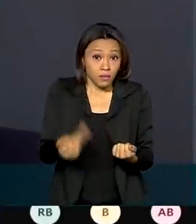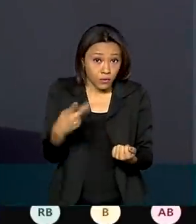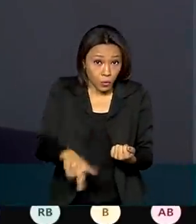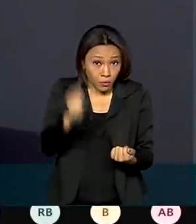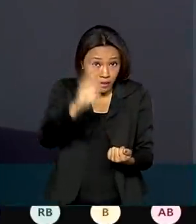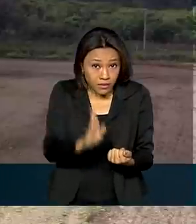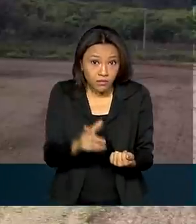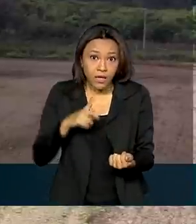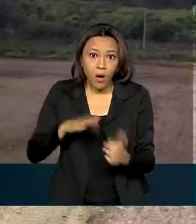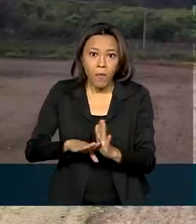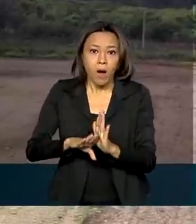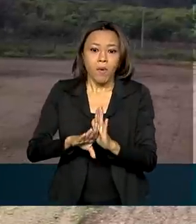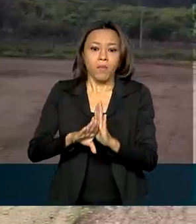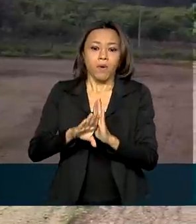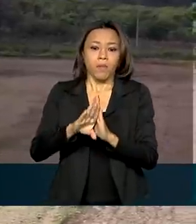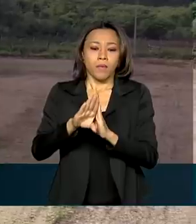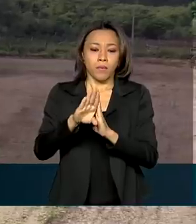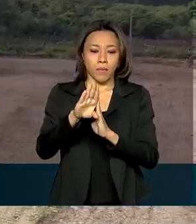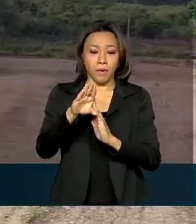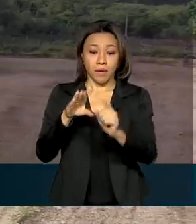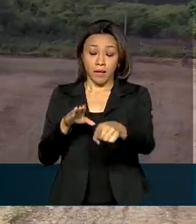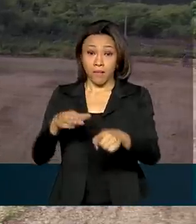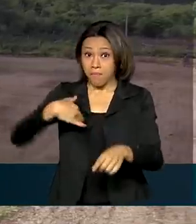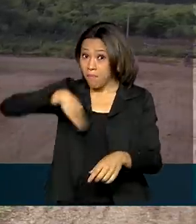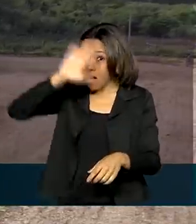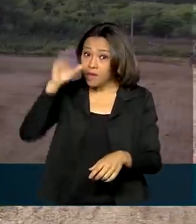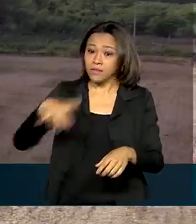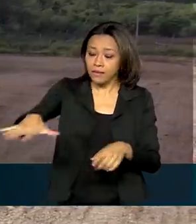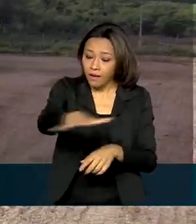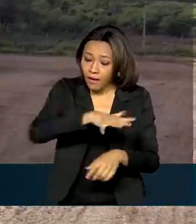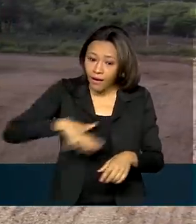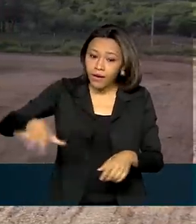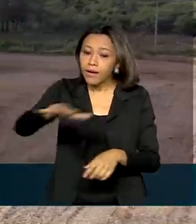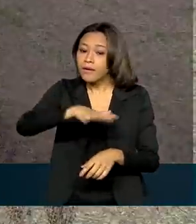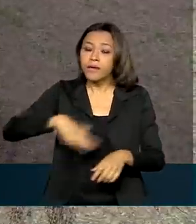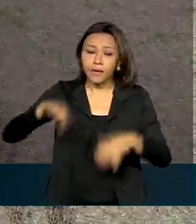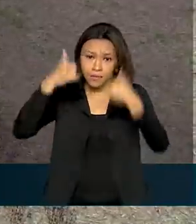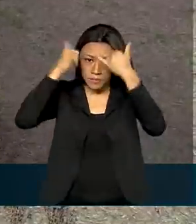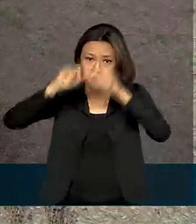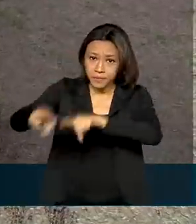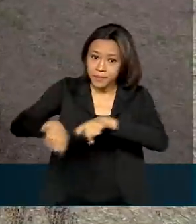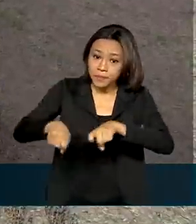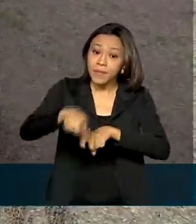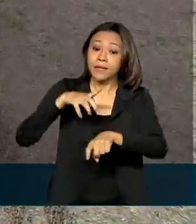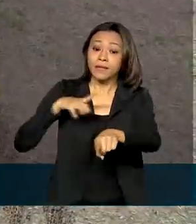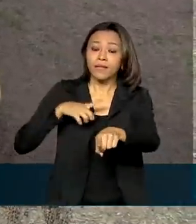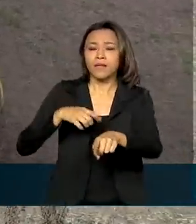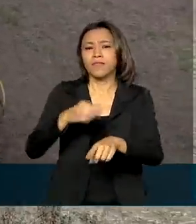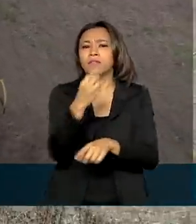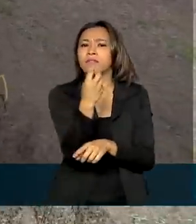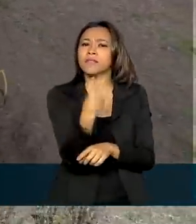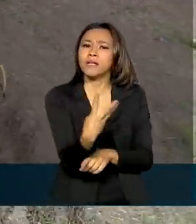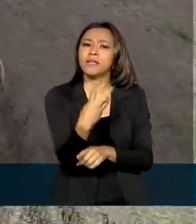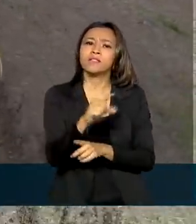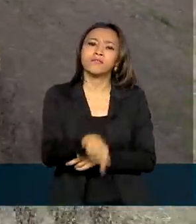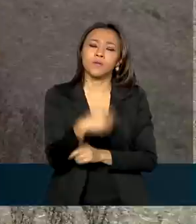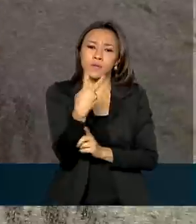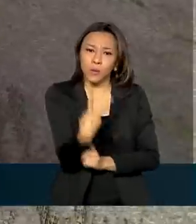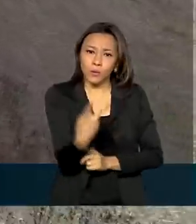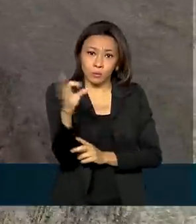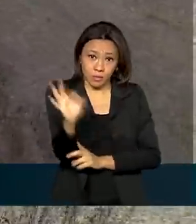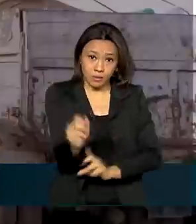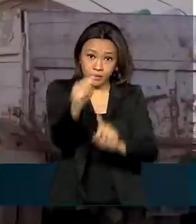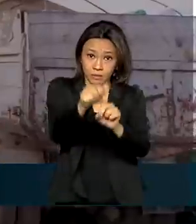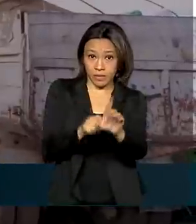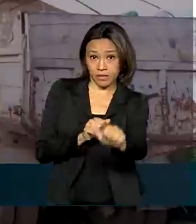brasileira. O destaque vai para o setor agropecuário, que apresentou alta de 3,2% nas exportações em